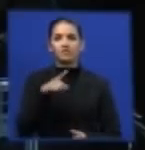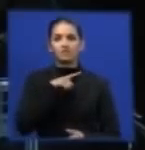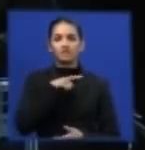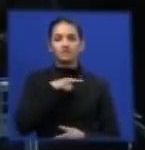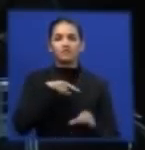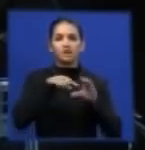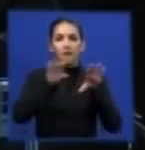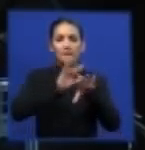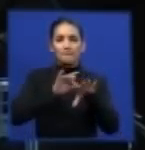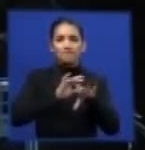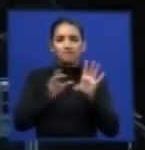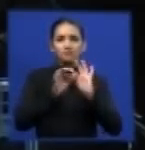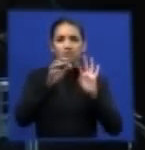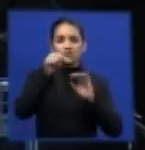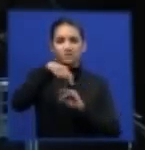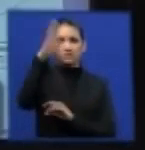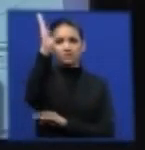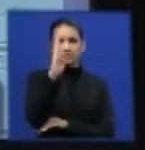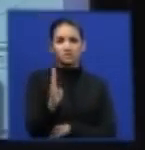no Brasil.